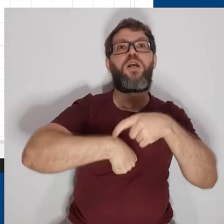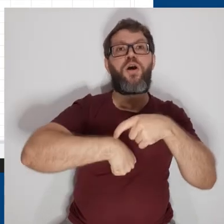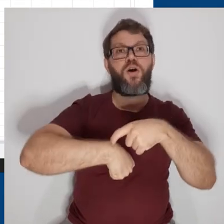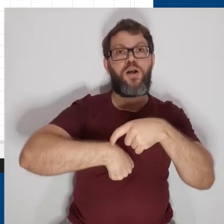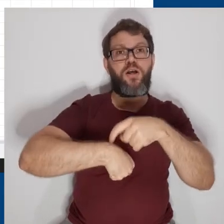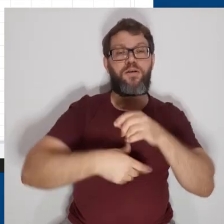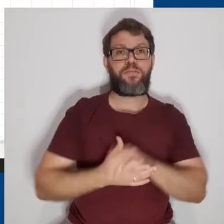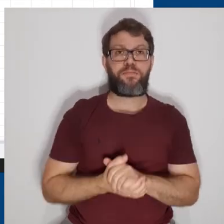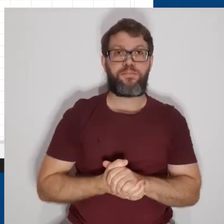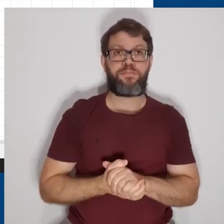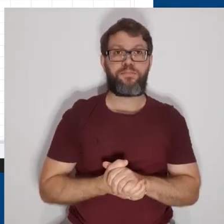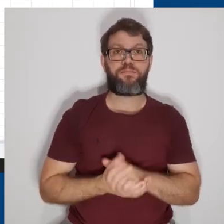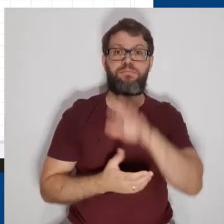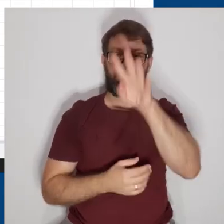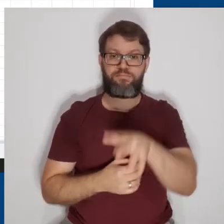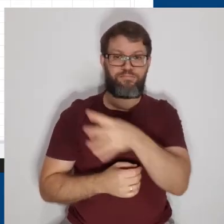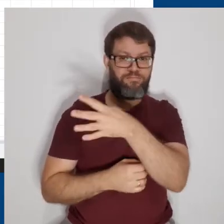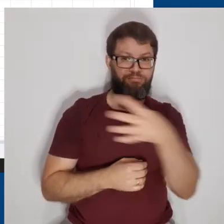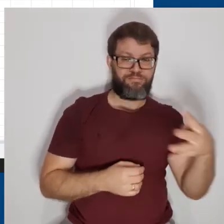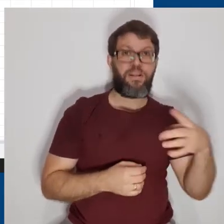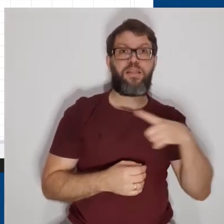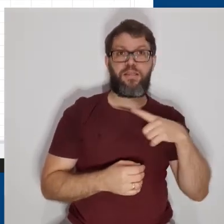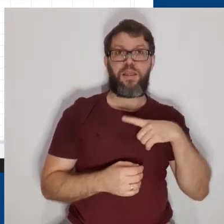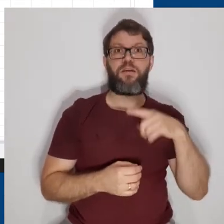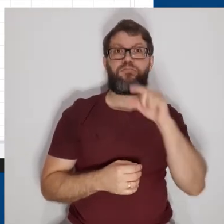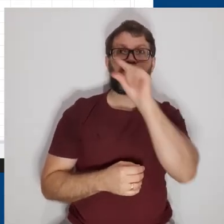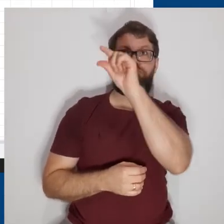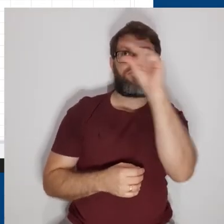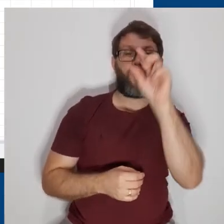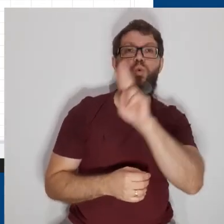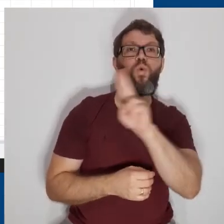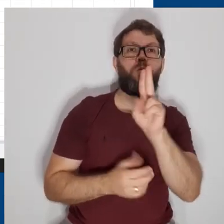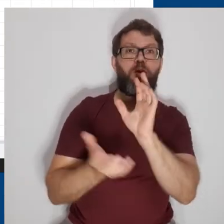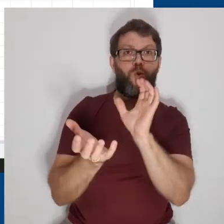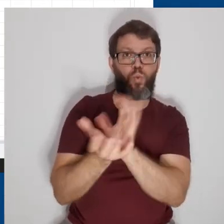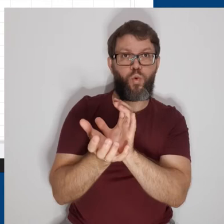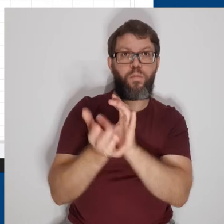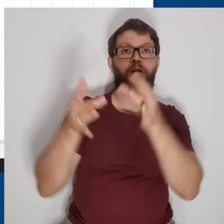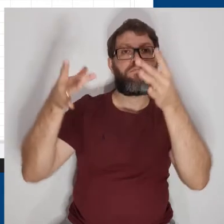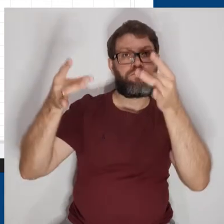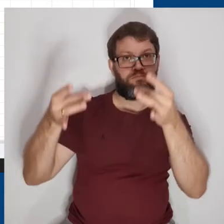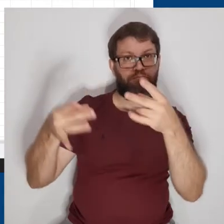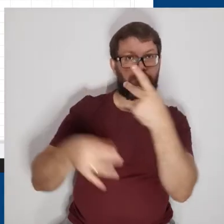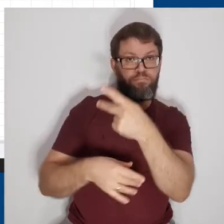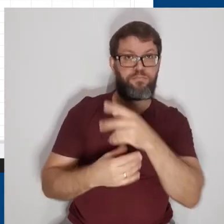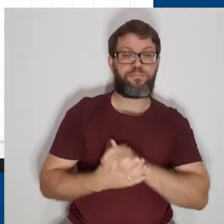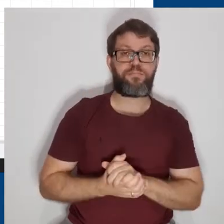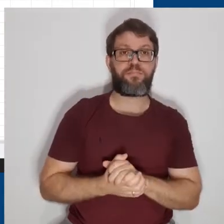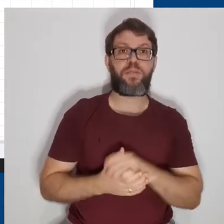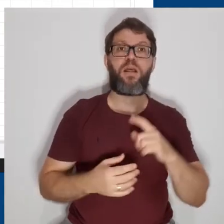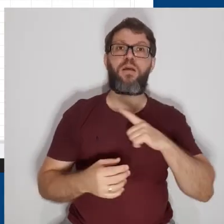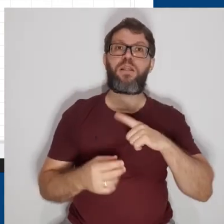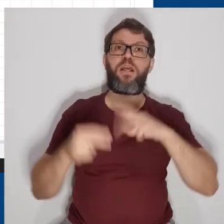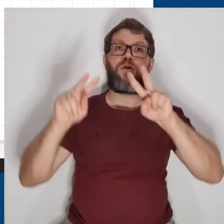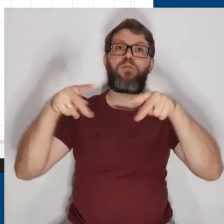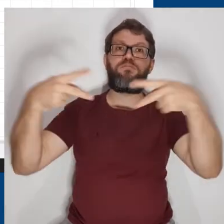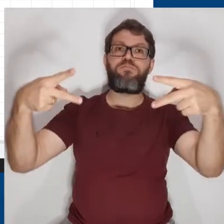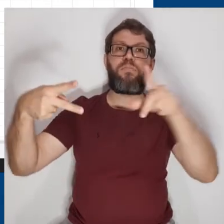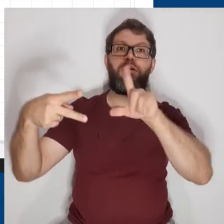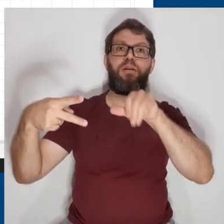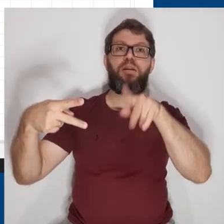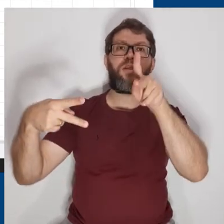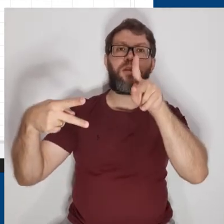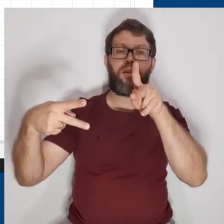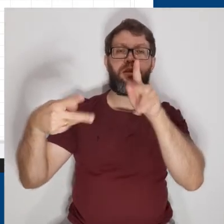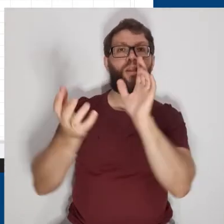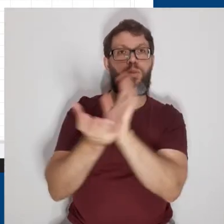e a hora. Na planilha, temos o nome dessa turma e a sua descrição. Temos um link para abrir a